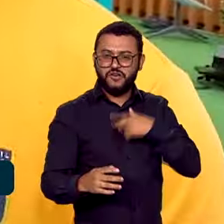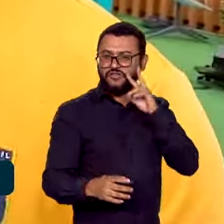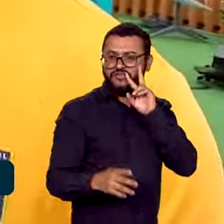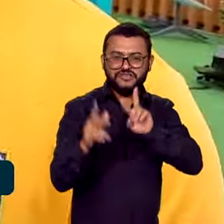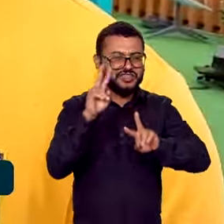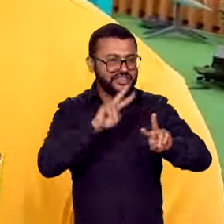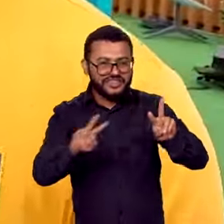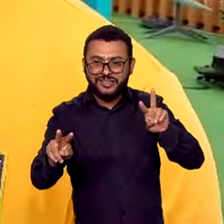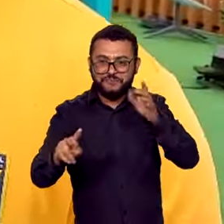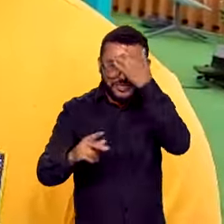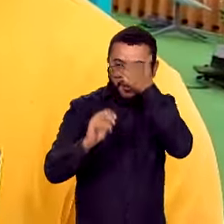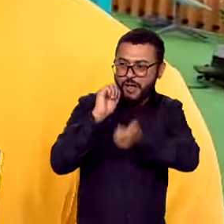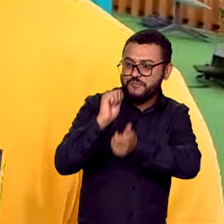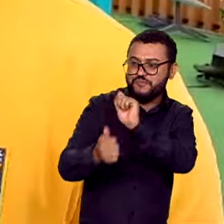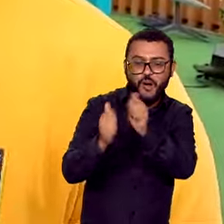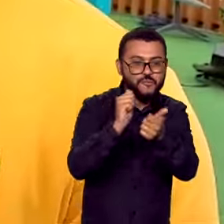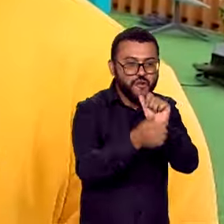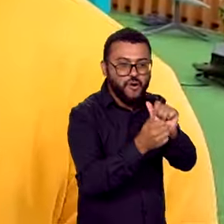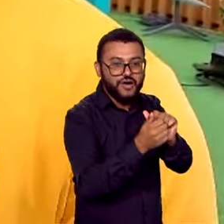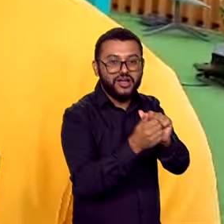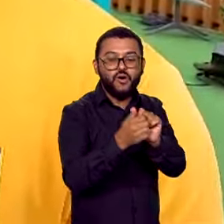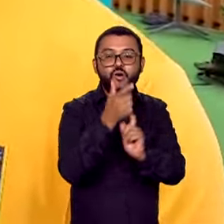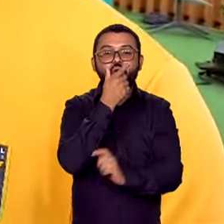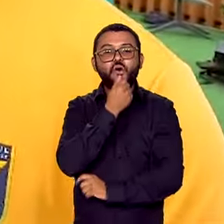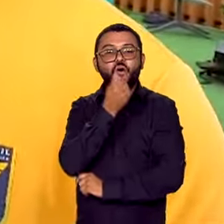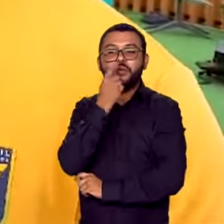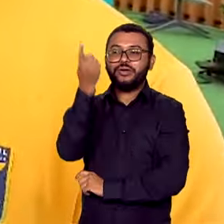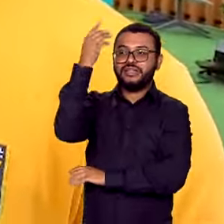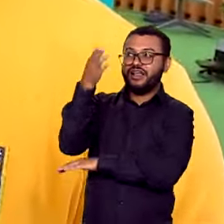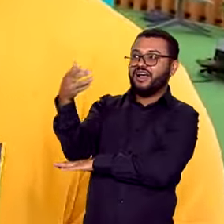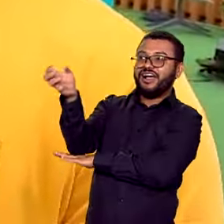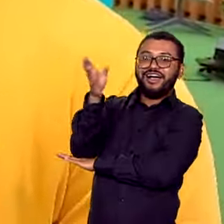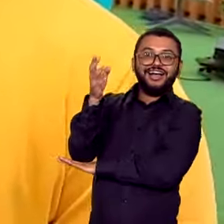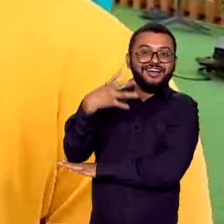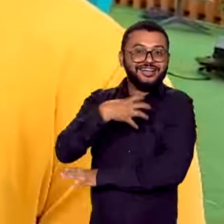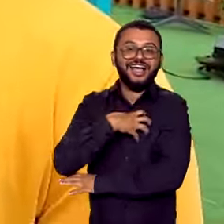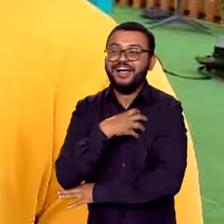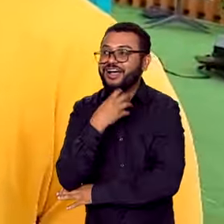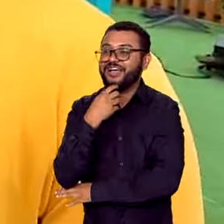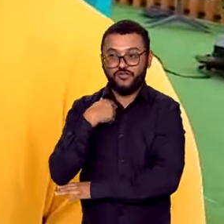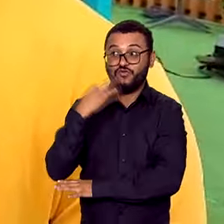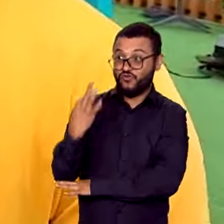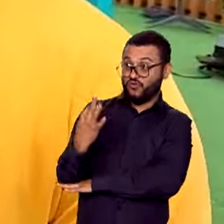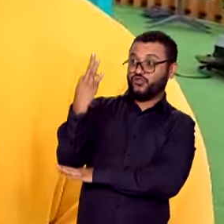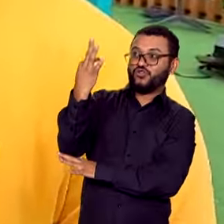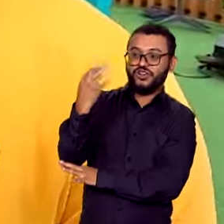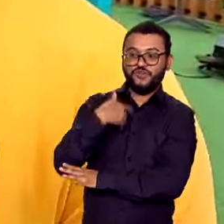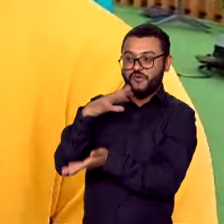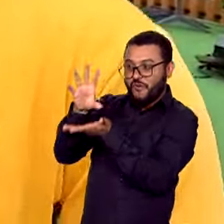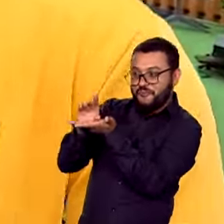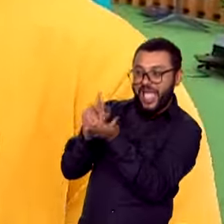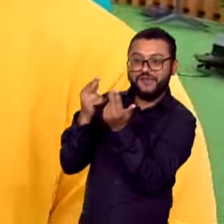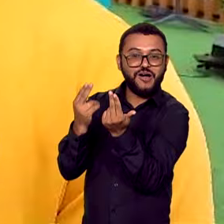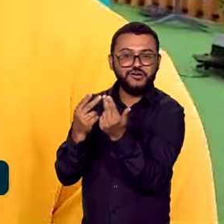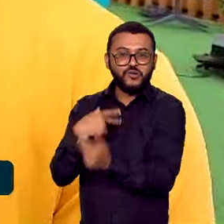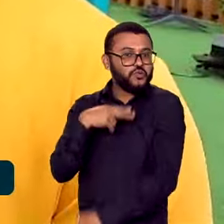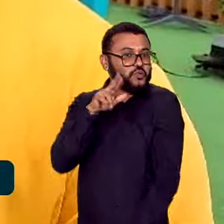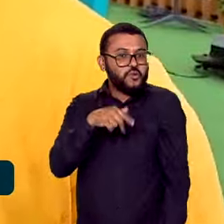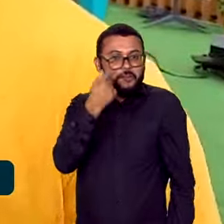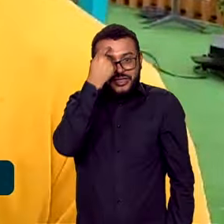atletas, acho que o último foi o Petrus Ferreira, que conduziu. Eu falei, caramba, um dia eu quero fazer isso também, mas nunca